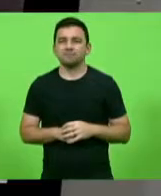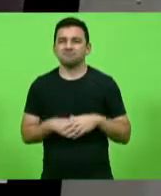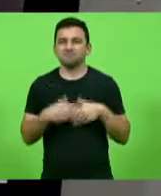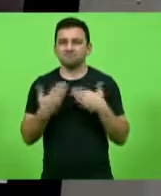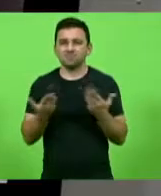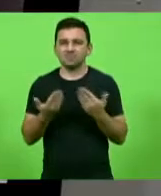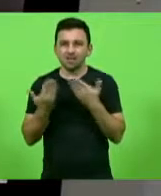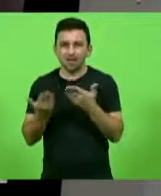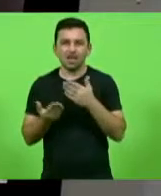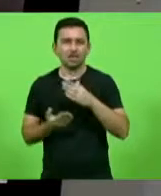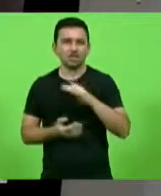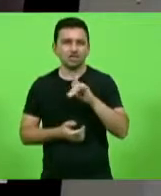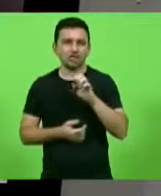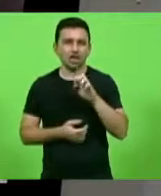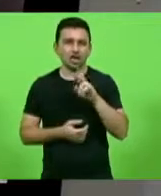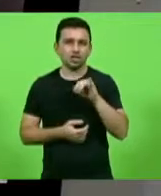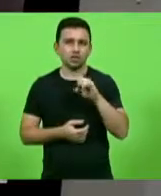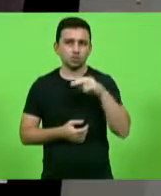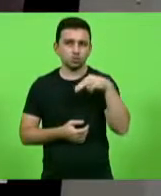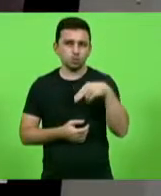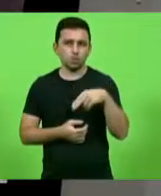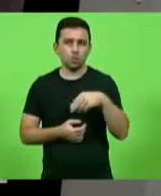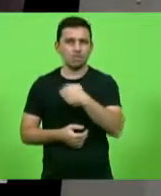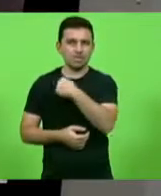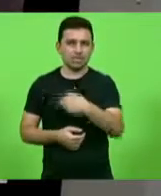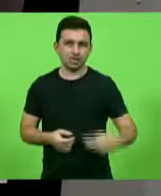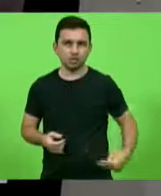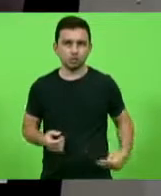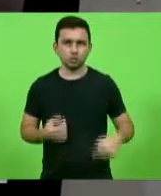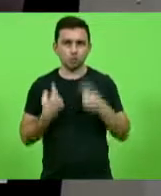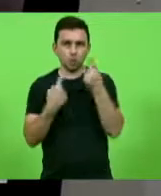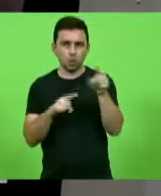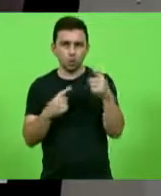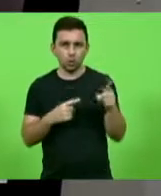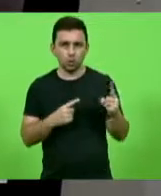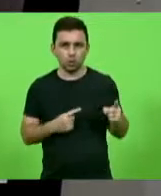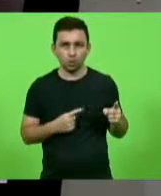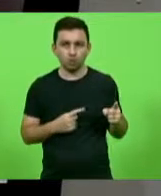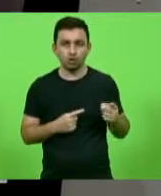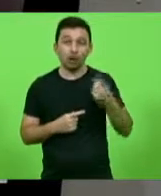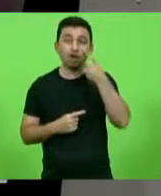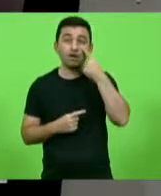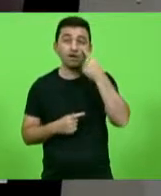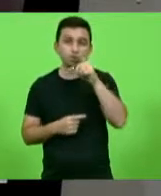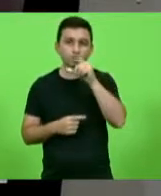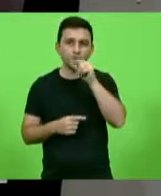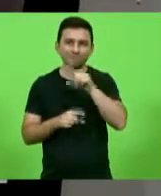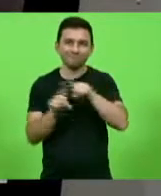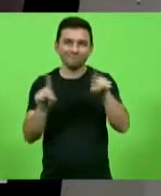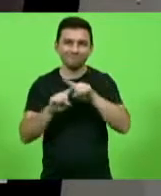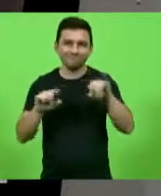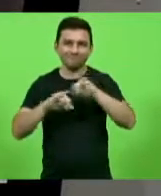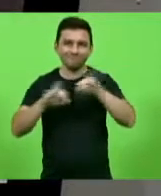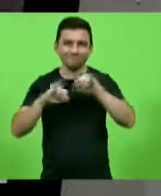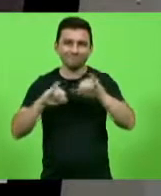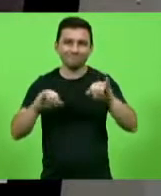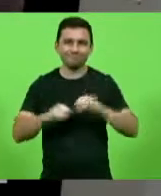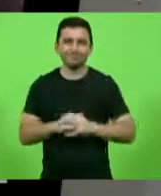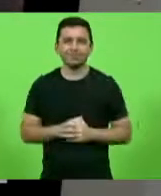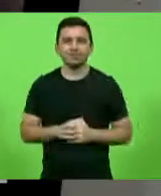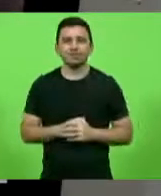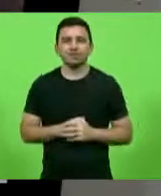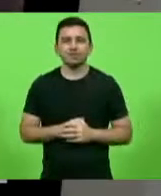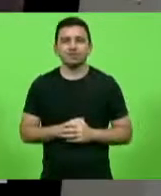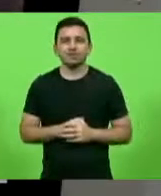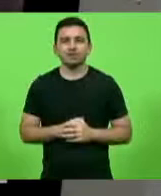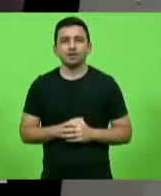Gerson estava aí atacando o ministro Paulo Guedes? Vou deixar esses tweets aí, você vai pensar nisso, certo? Próximo. Tá bom, obrigado, coronel.